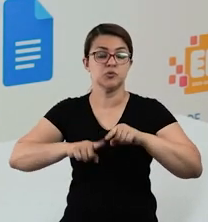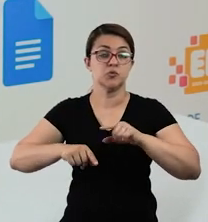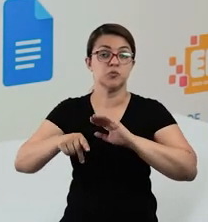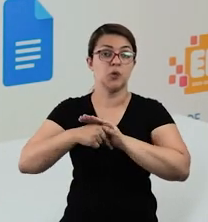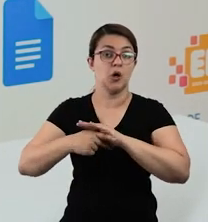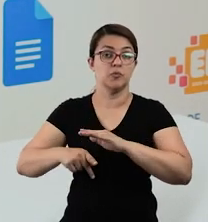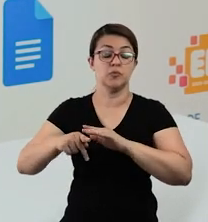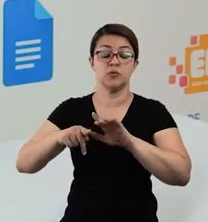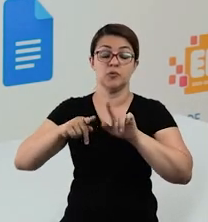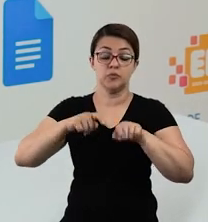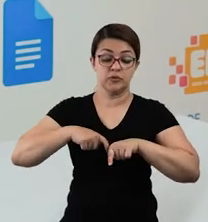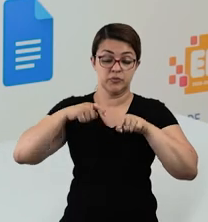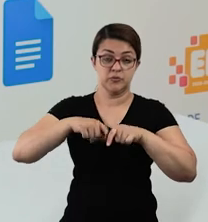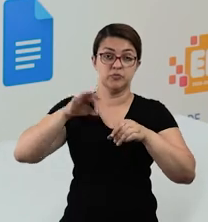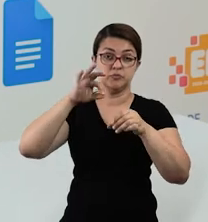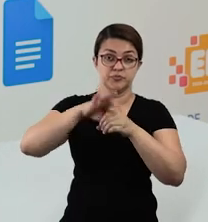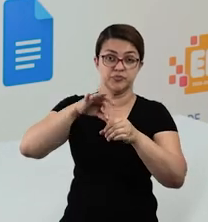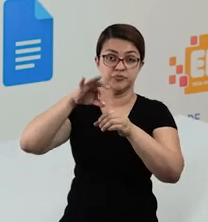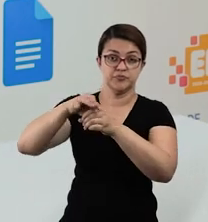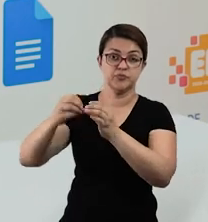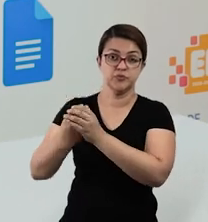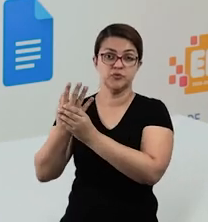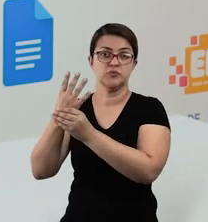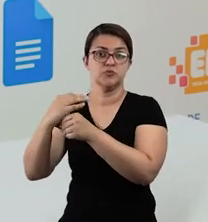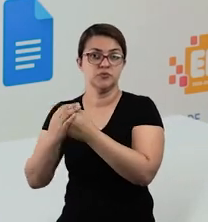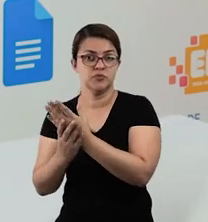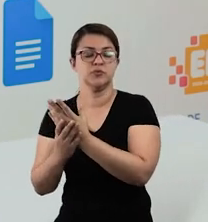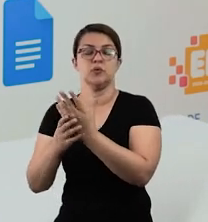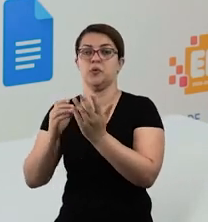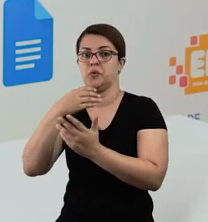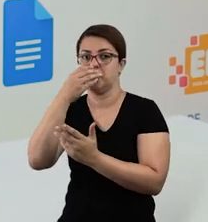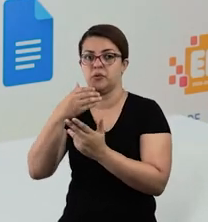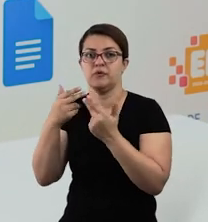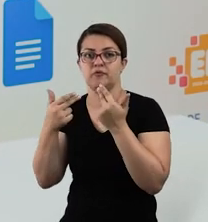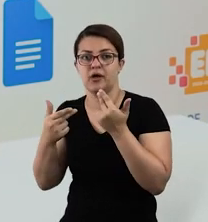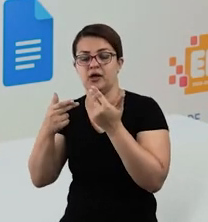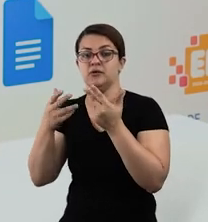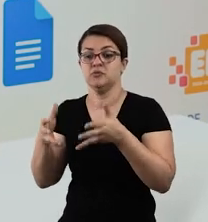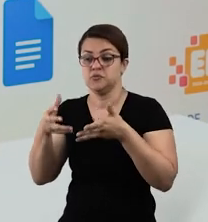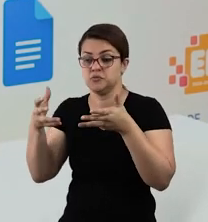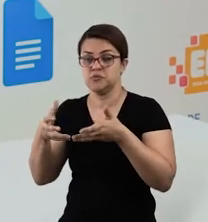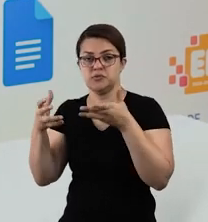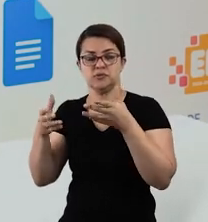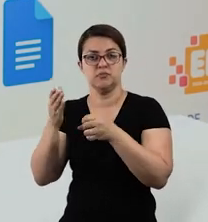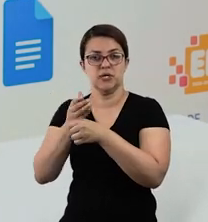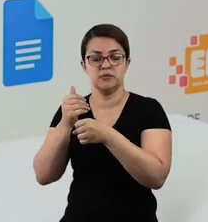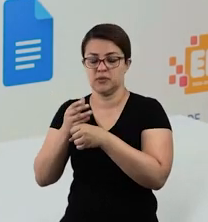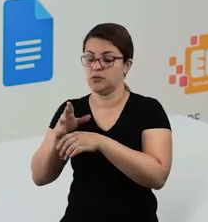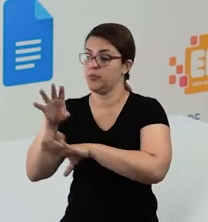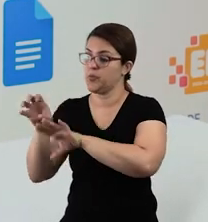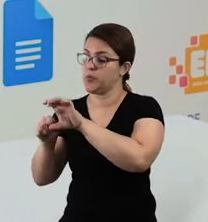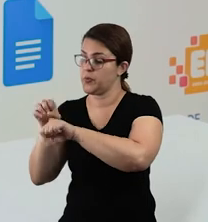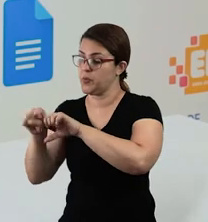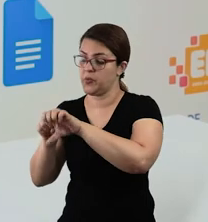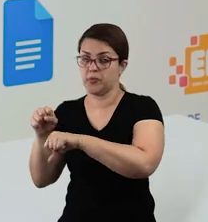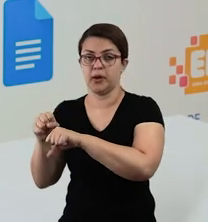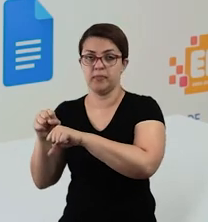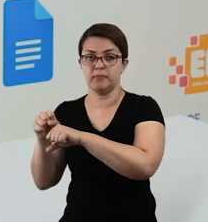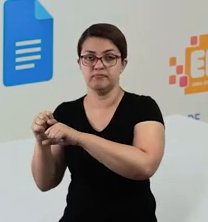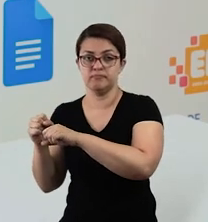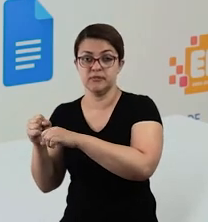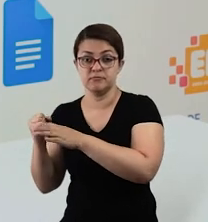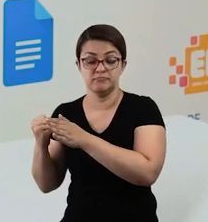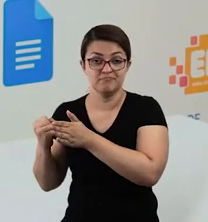Isso é importante. As frutas, os legumes, eles são plantados lá no campo. Mas para chegar até a cidade, ele tem que ser